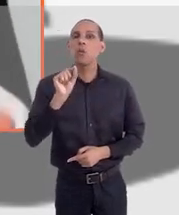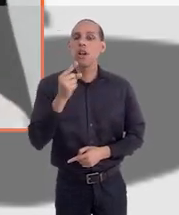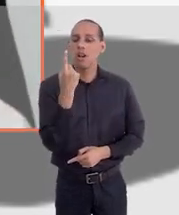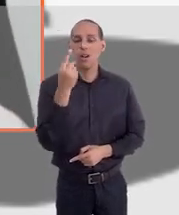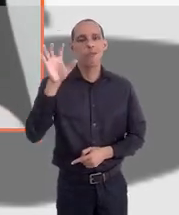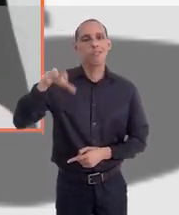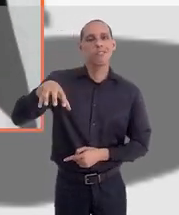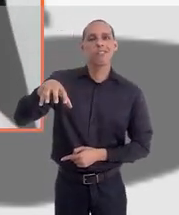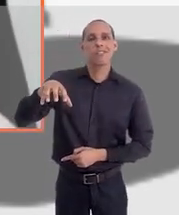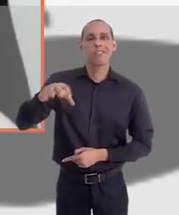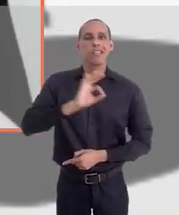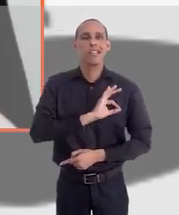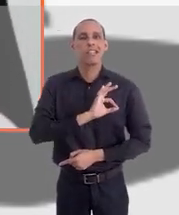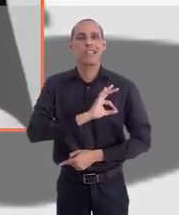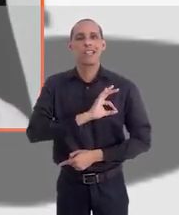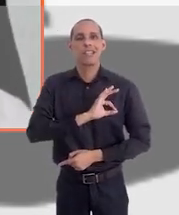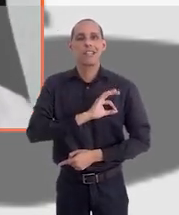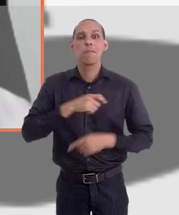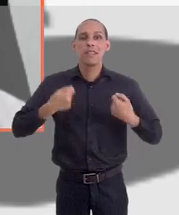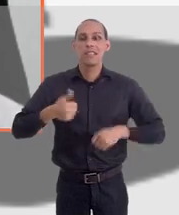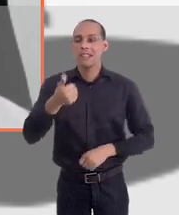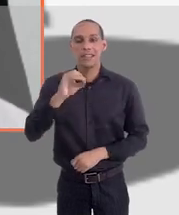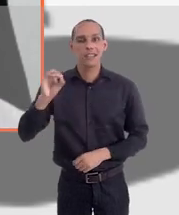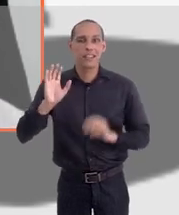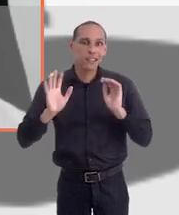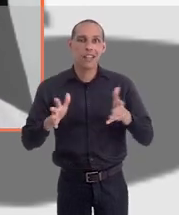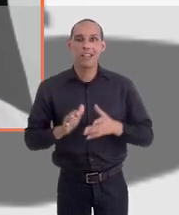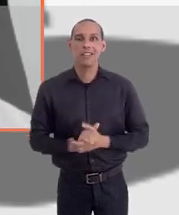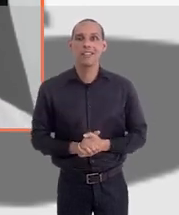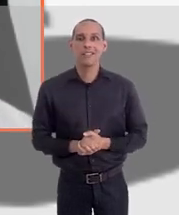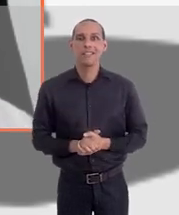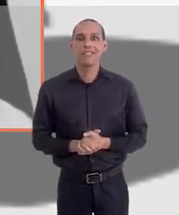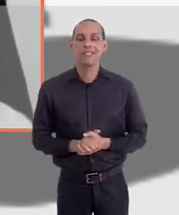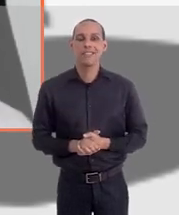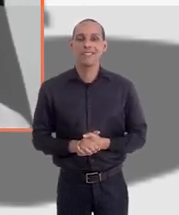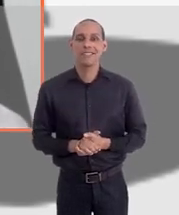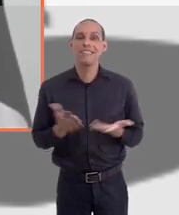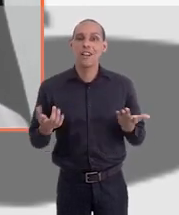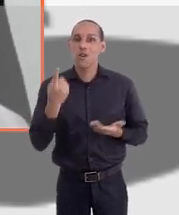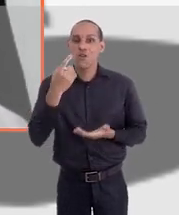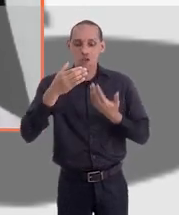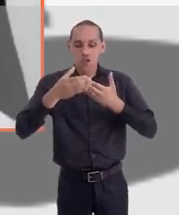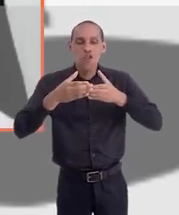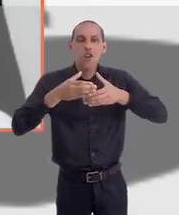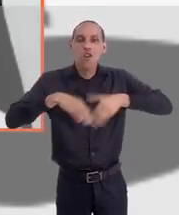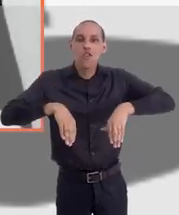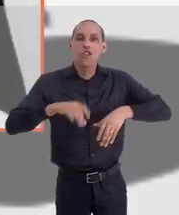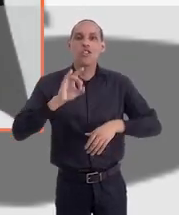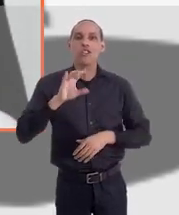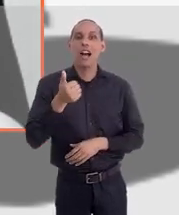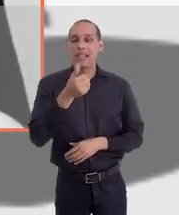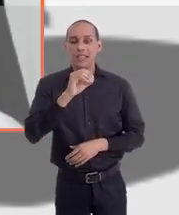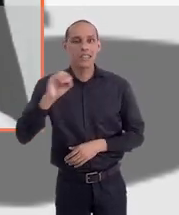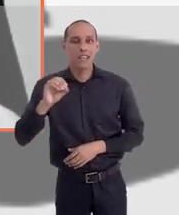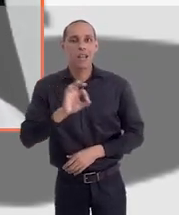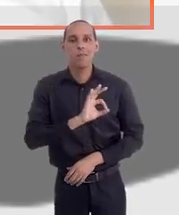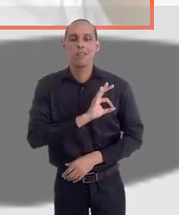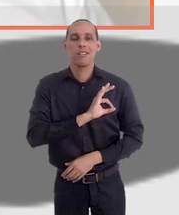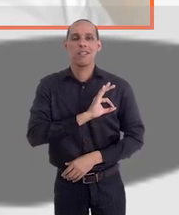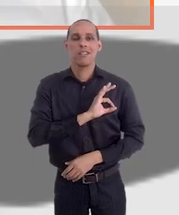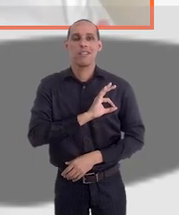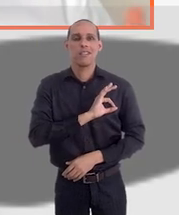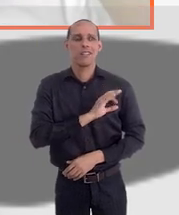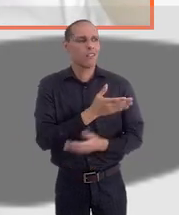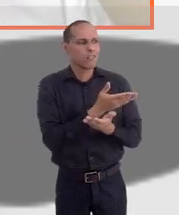montar uma delegacia. Se eu fosse montar uma nova delegacia hoje, eu precisaria de 100 policiais. Olha só, e um concurso inteiro somente para 100 policiais.